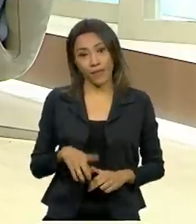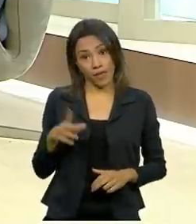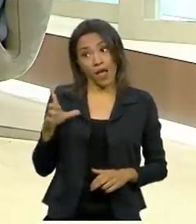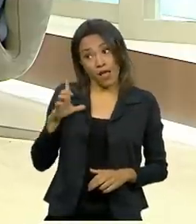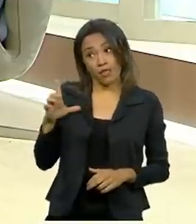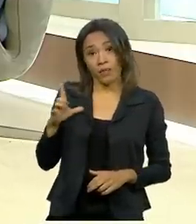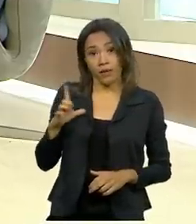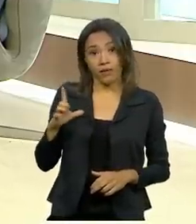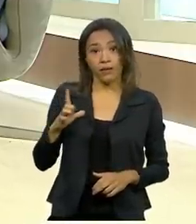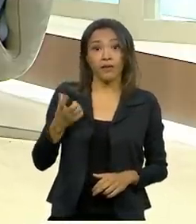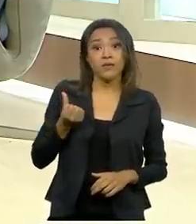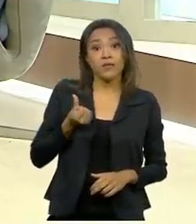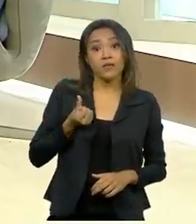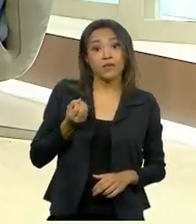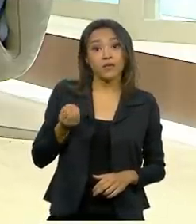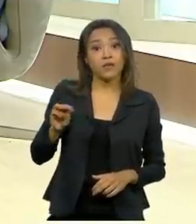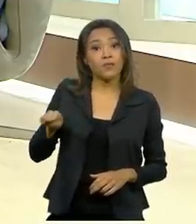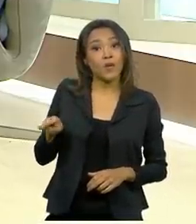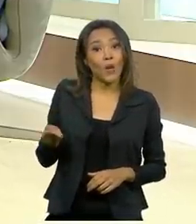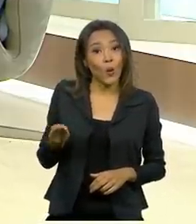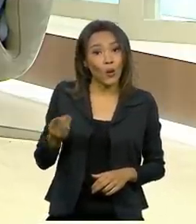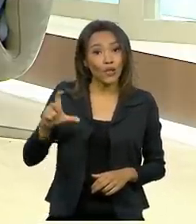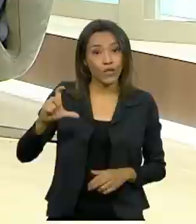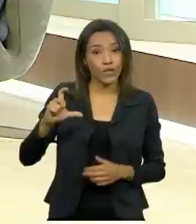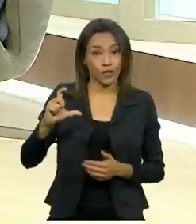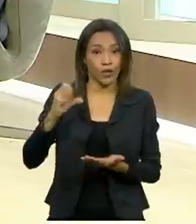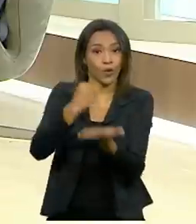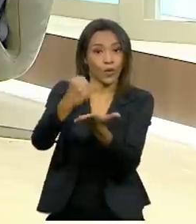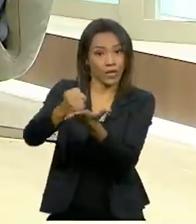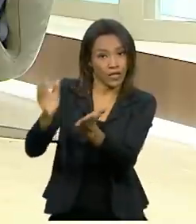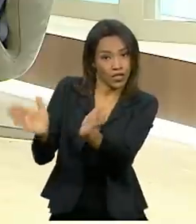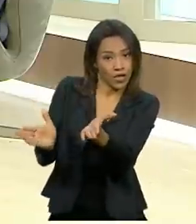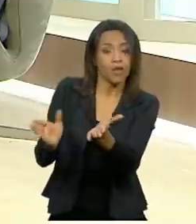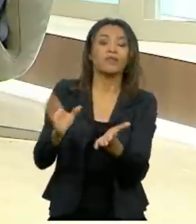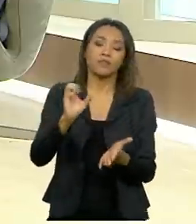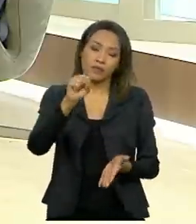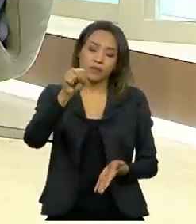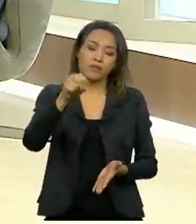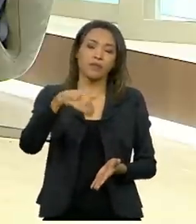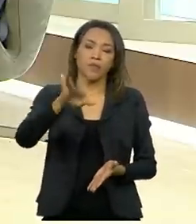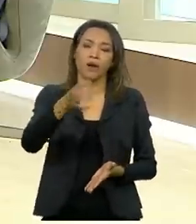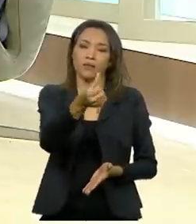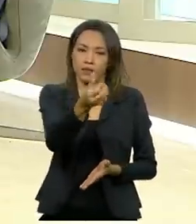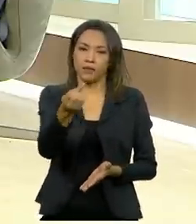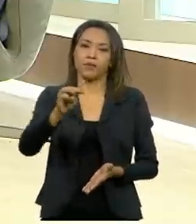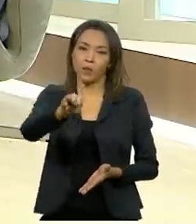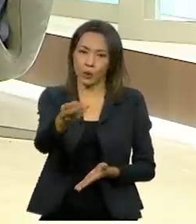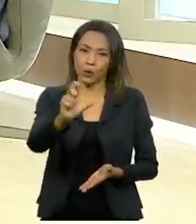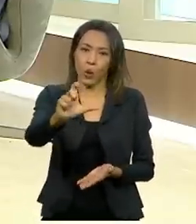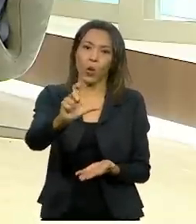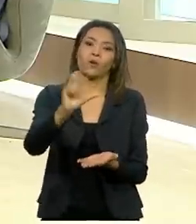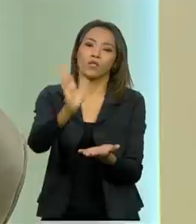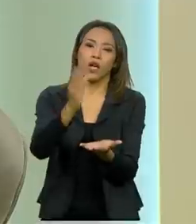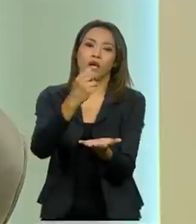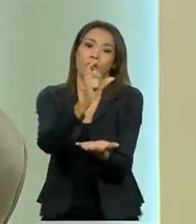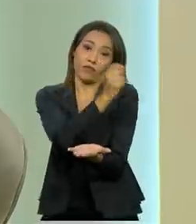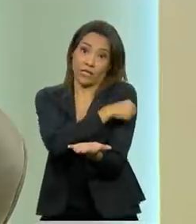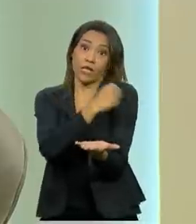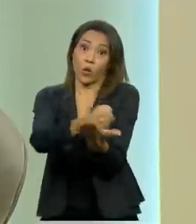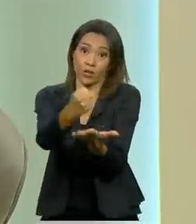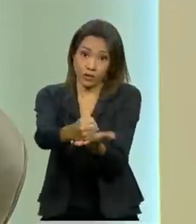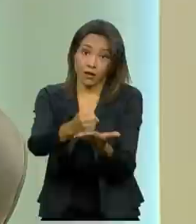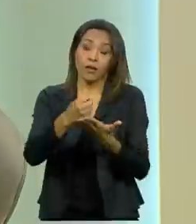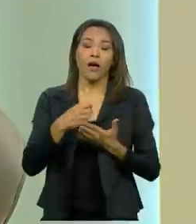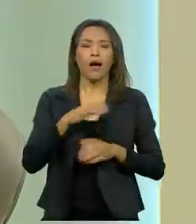existem mais de 600 milhões de doses contratadas. Sim, mais de 600 milhões de doses contratadas. A estratégia que o Brasil